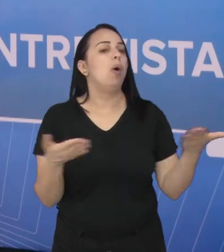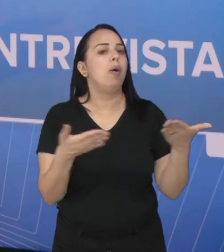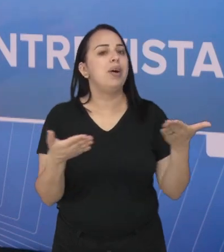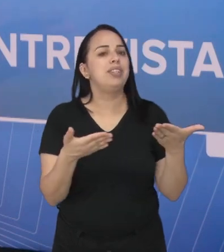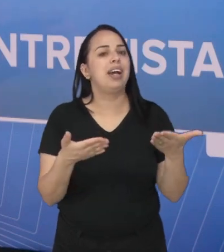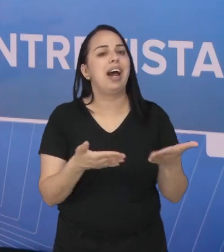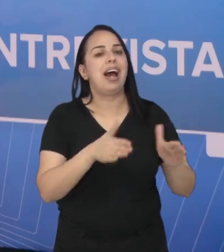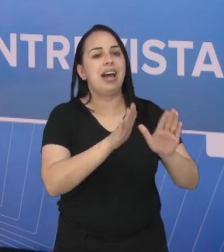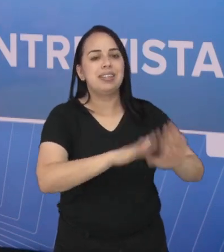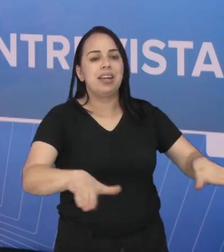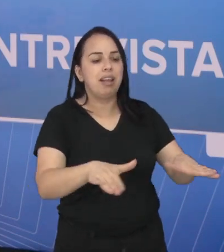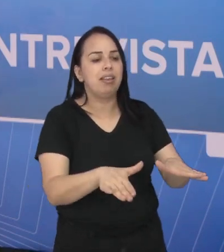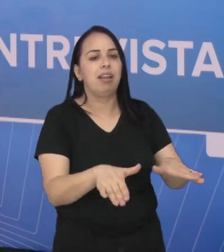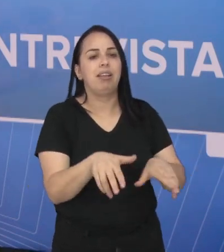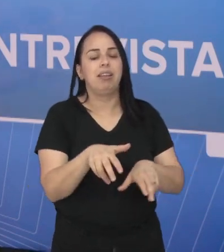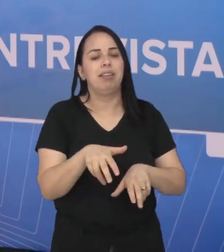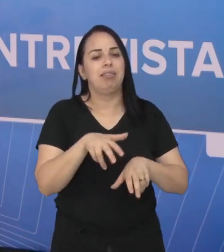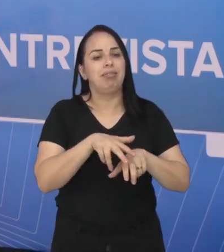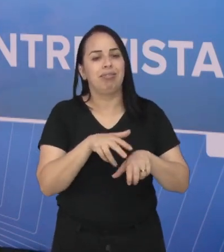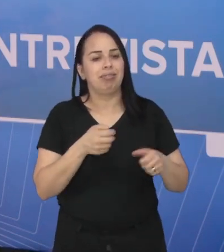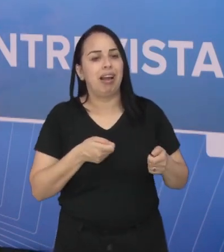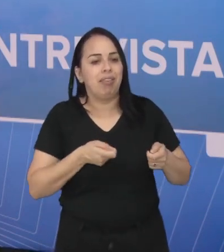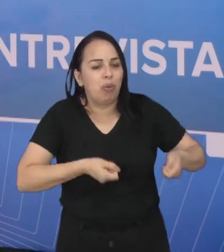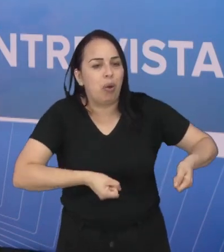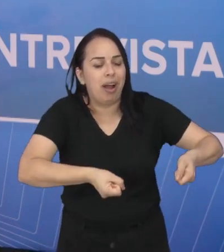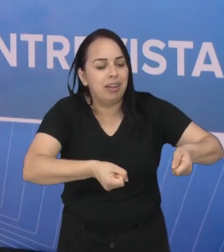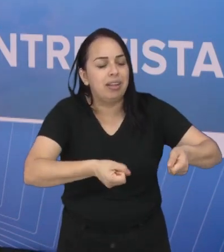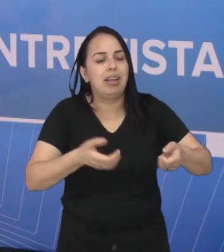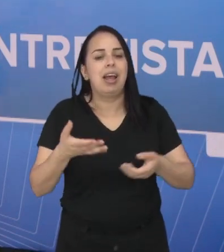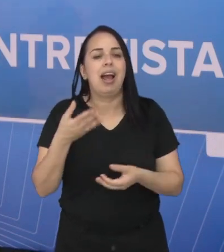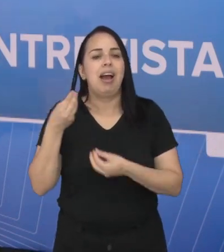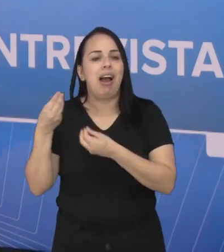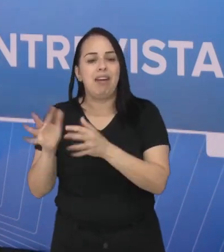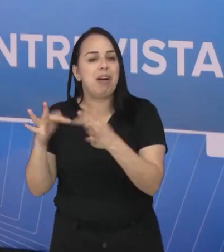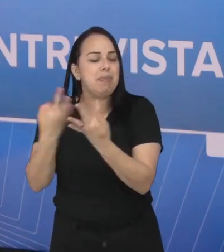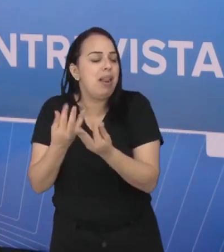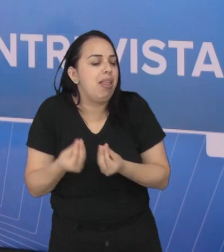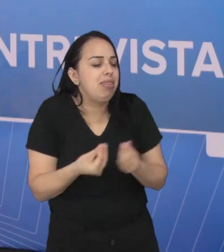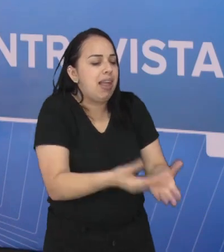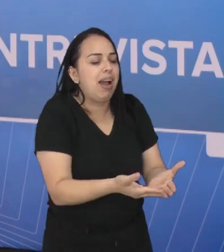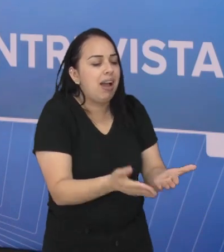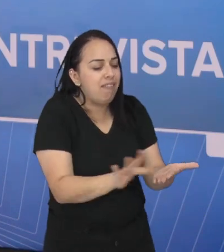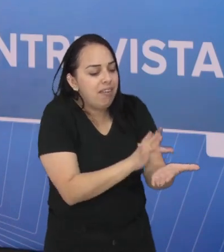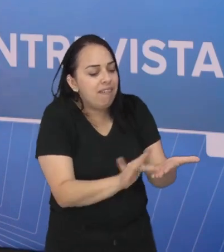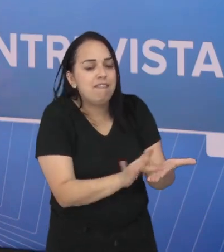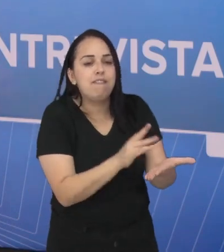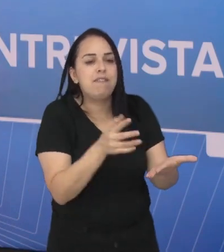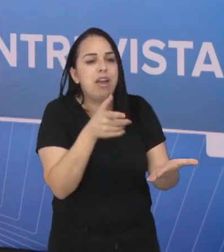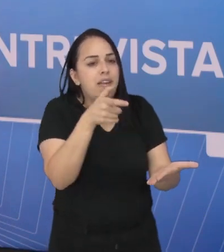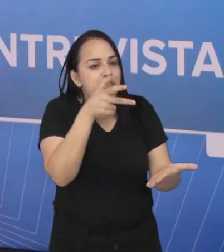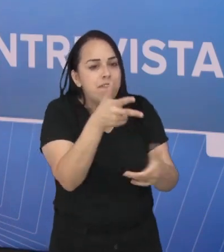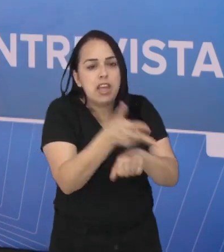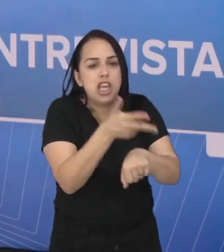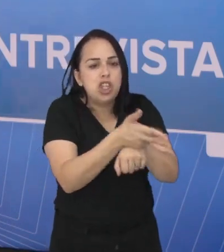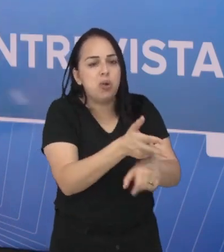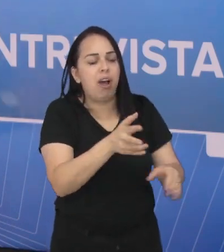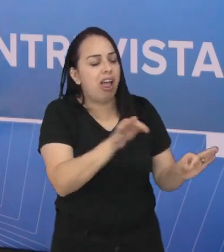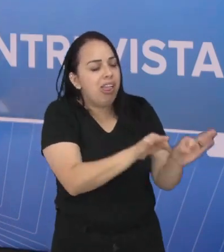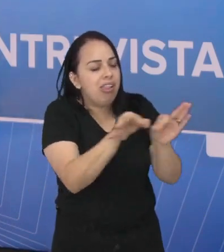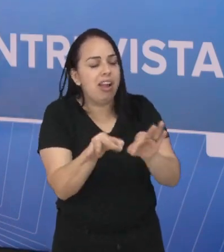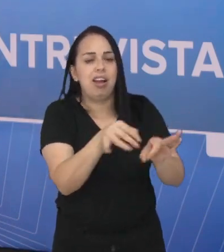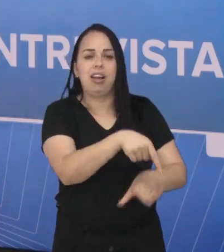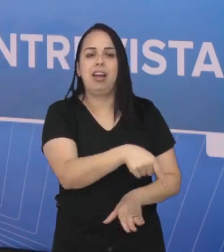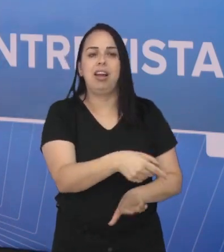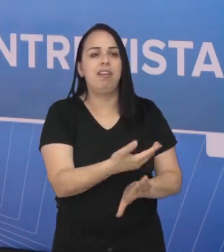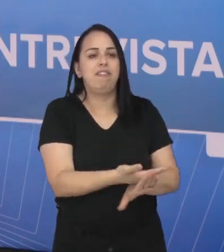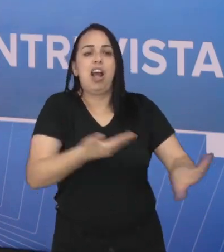percebe-se muito hoje, a criança está no carrinho com a família, a família dá o celular para a criança ficar vendo o vídeo, ou seja, aquilo já está